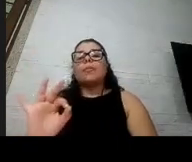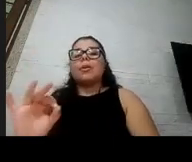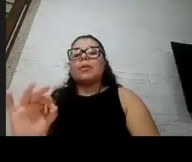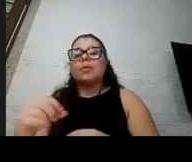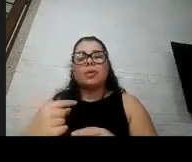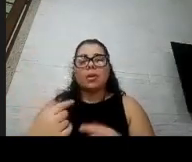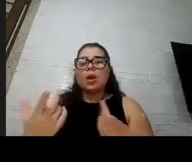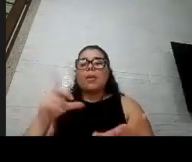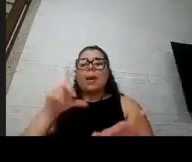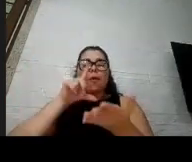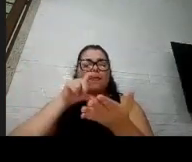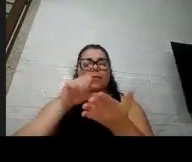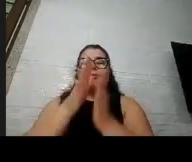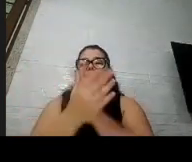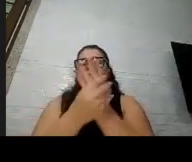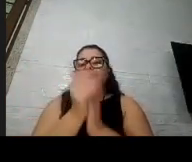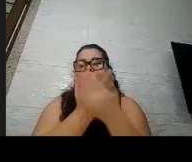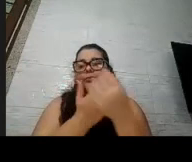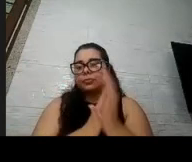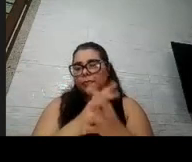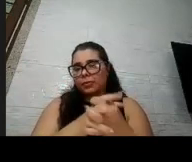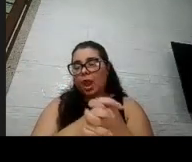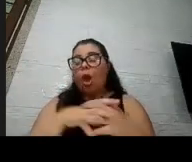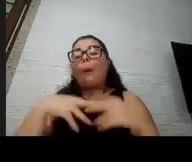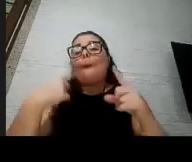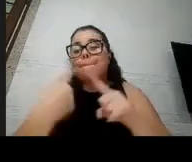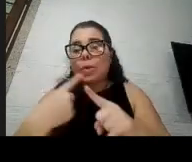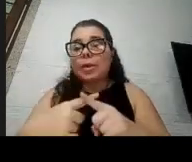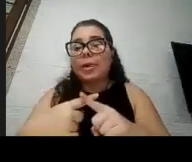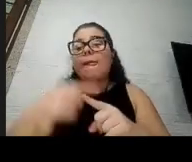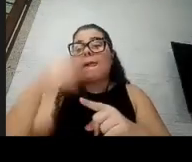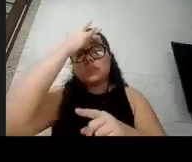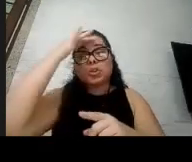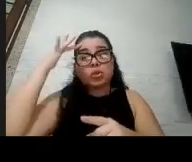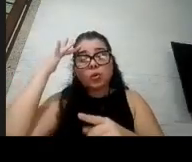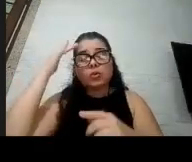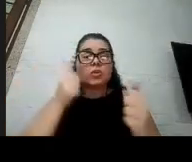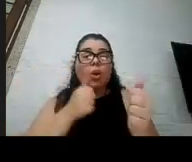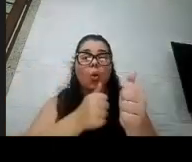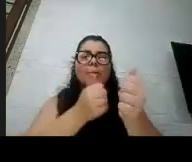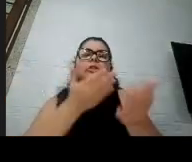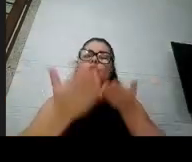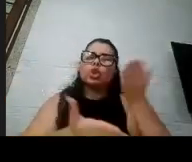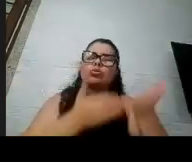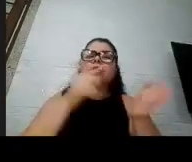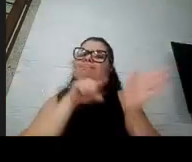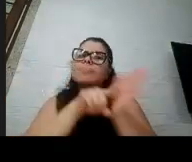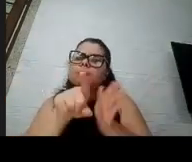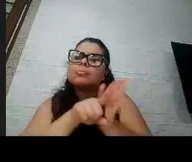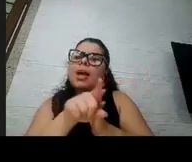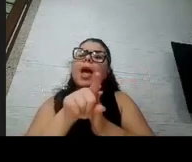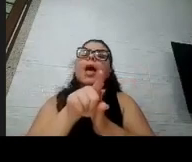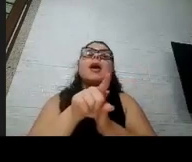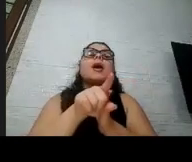ela foi mais confortável então as pessoas que acompanham e que cuidam terem esse cuidado né de perguntar de oferecer